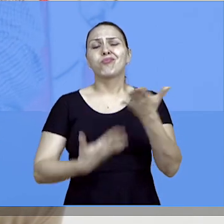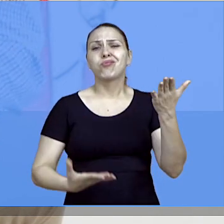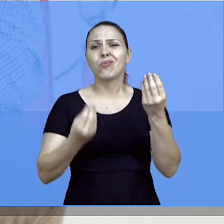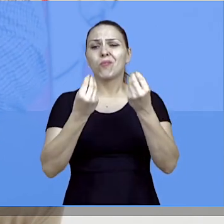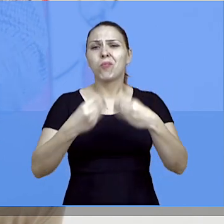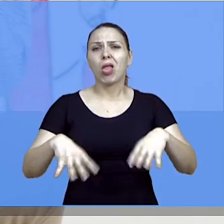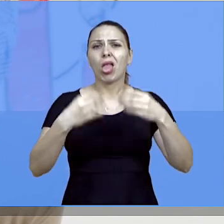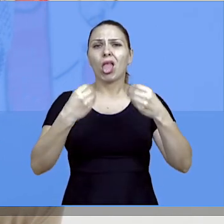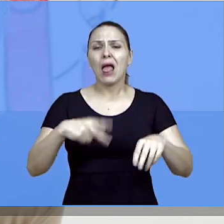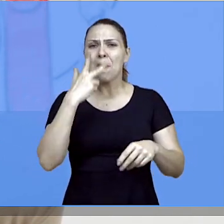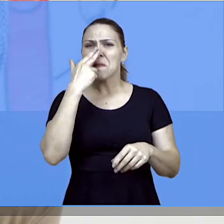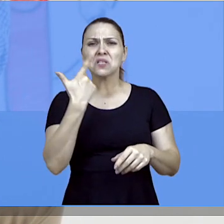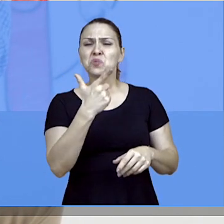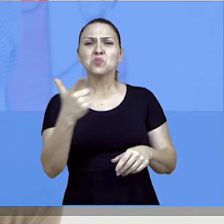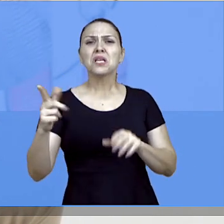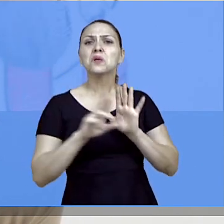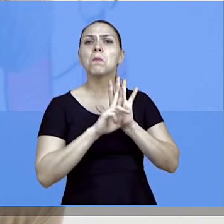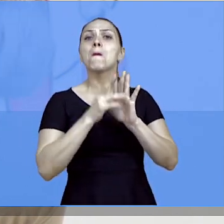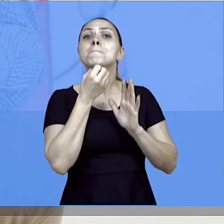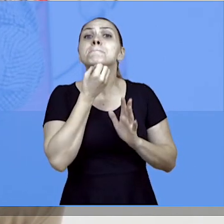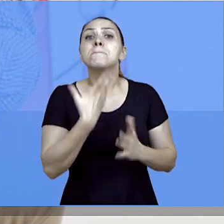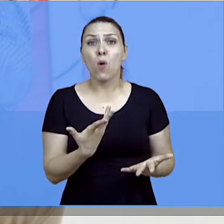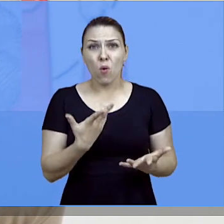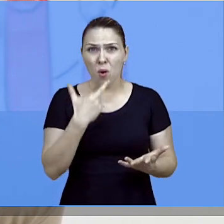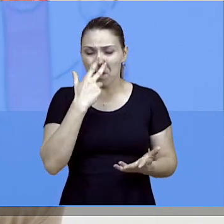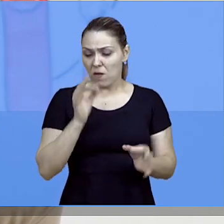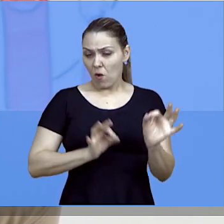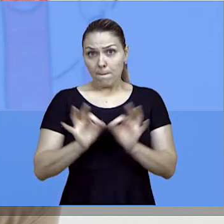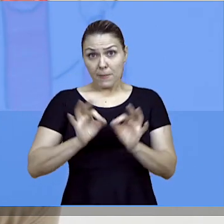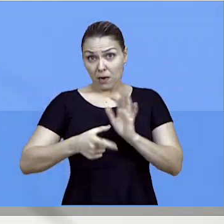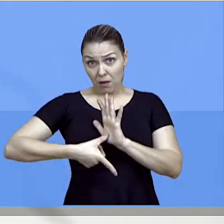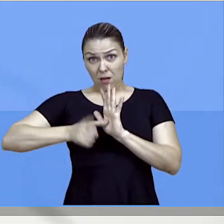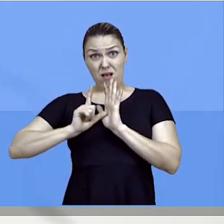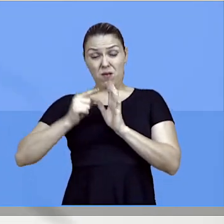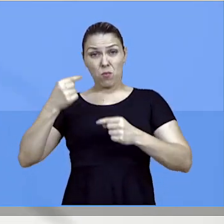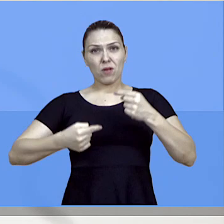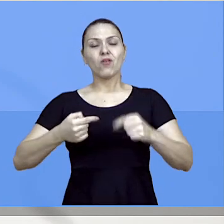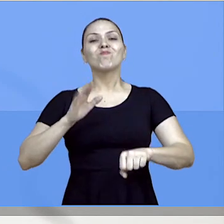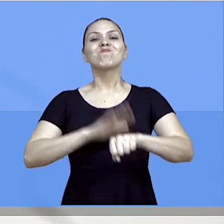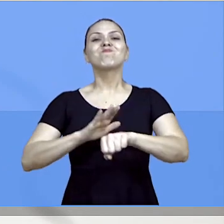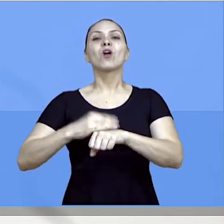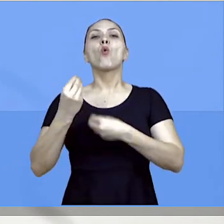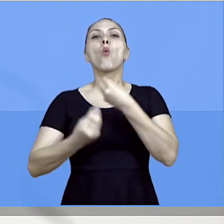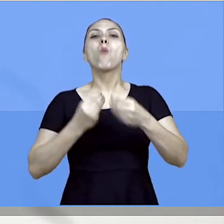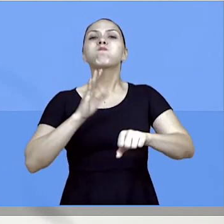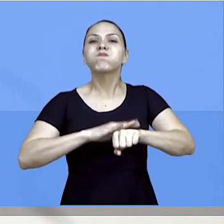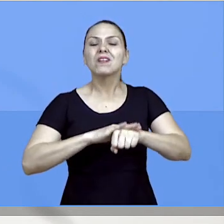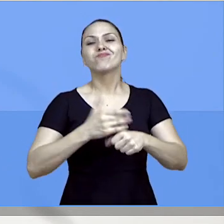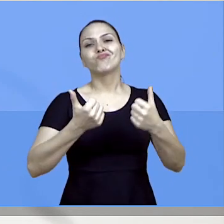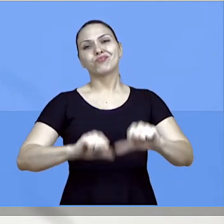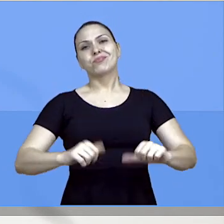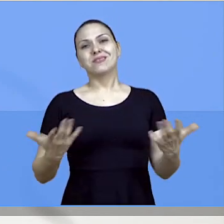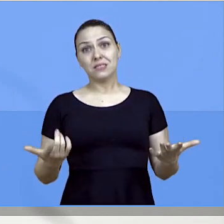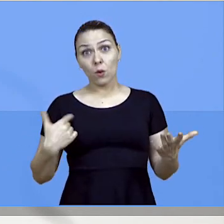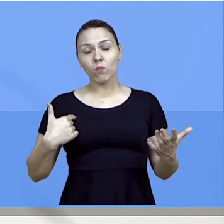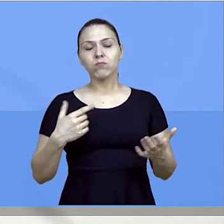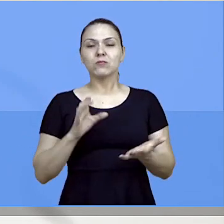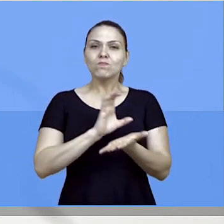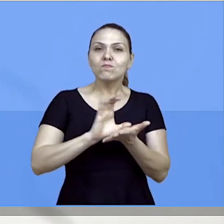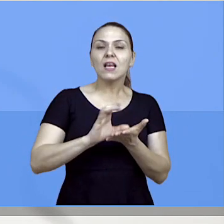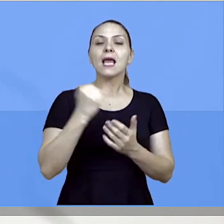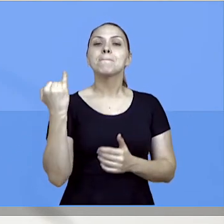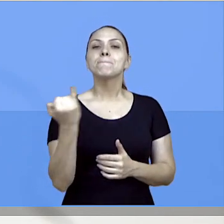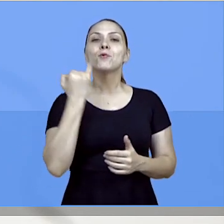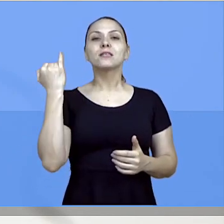resultado. Na verdade, não foi a formulação, não foi a política em si, foi a execução. Então, ter esse setor é sempre muito bem-vindo para nos ajudar a